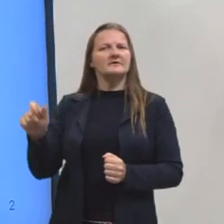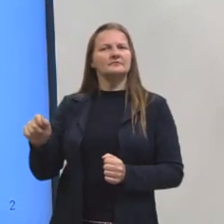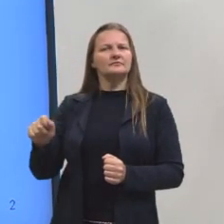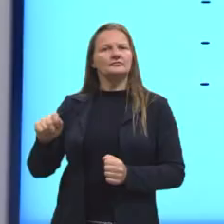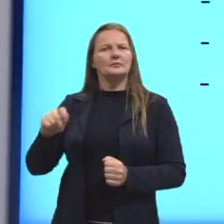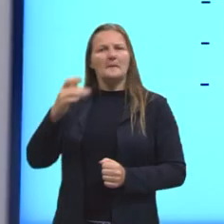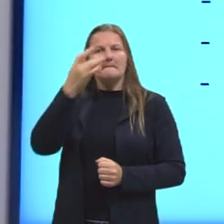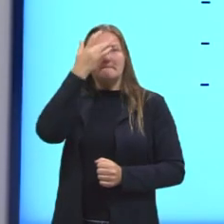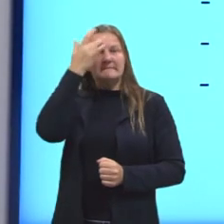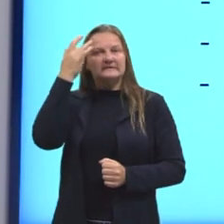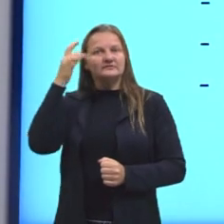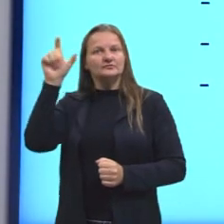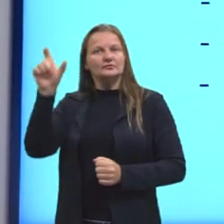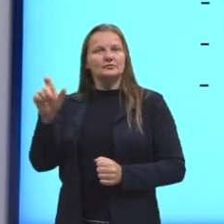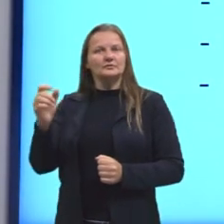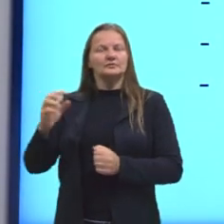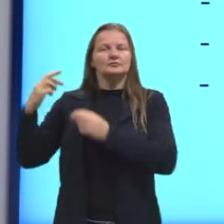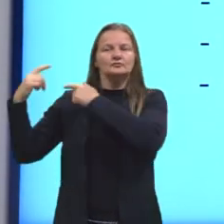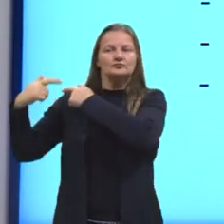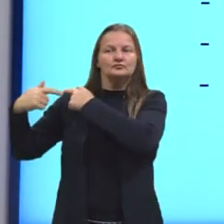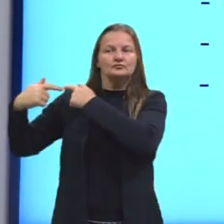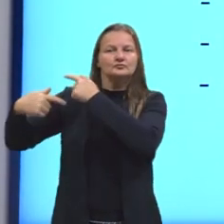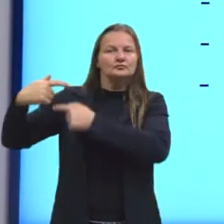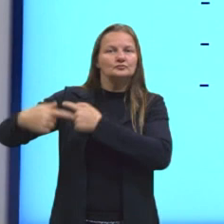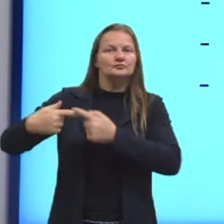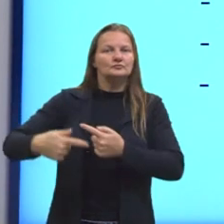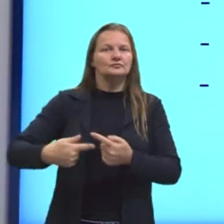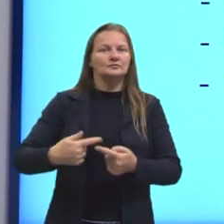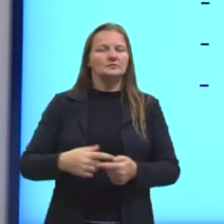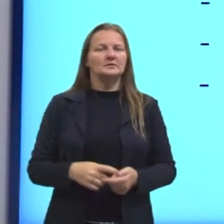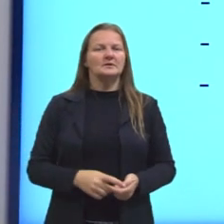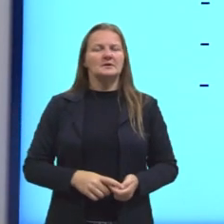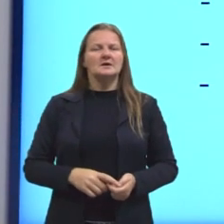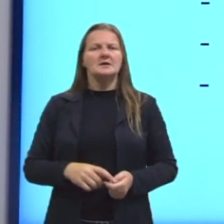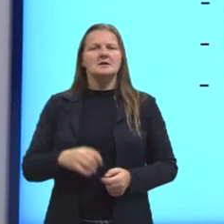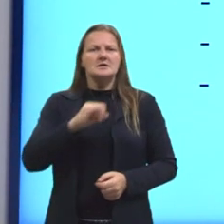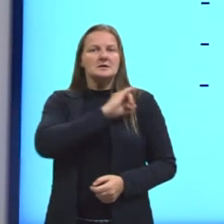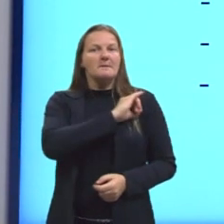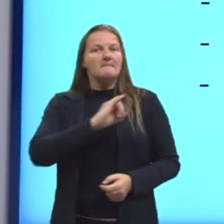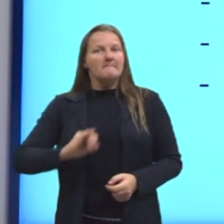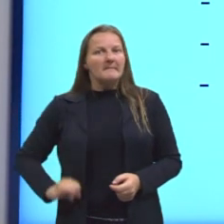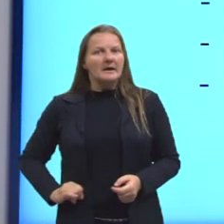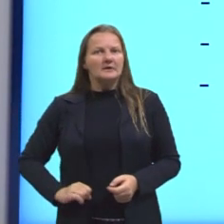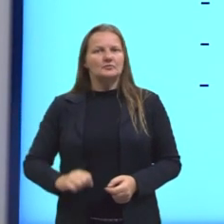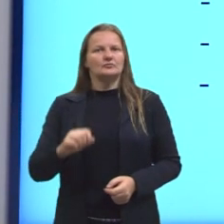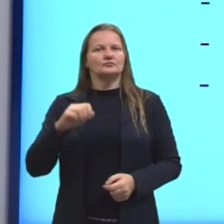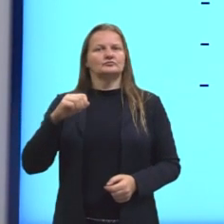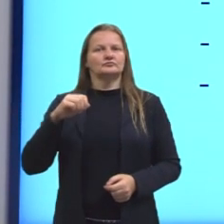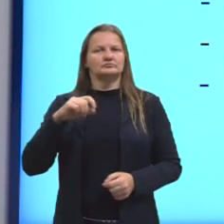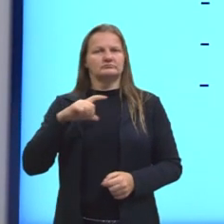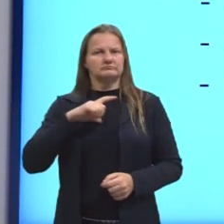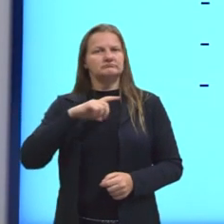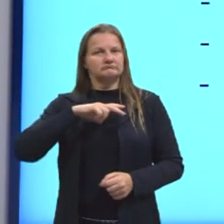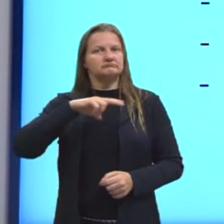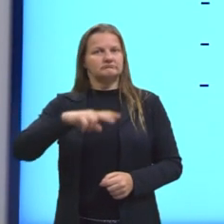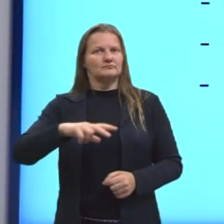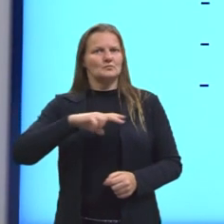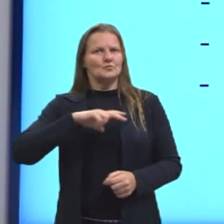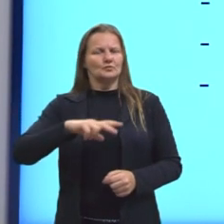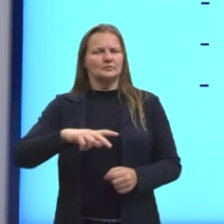do Império Ultramarino Português. A gente viu na aula sobre as grandes navegações que Portugal